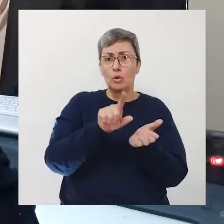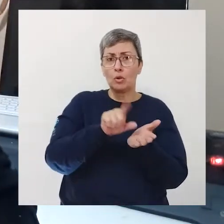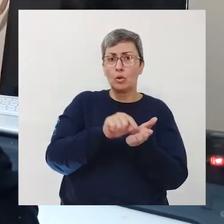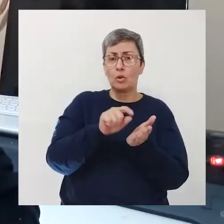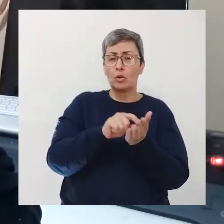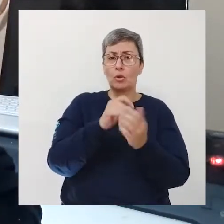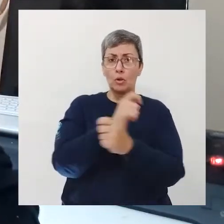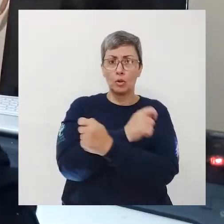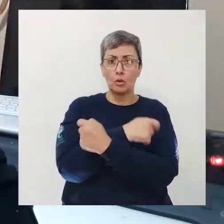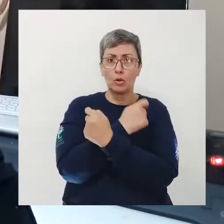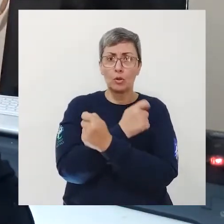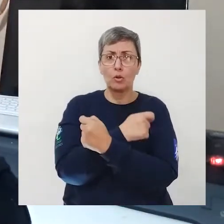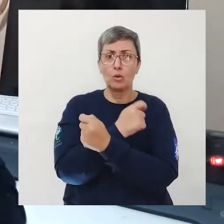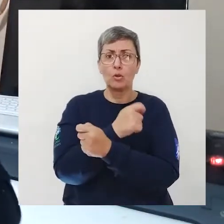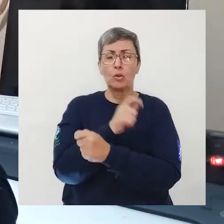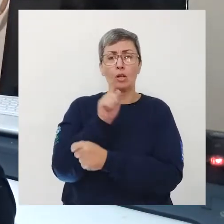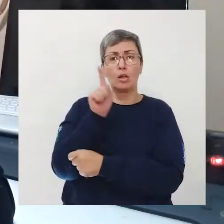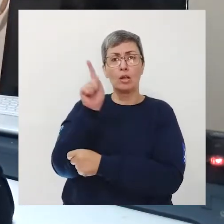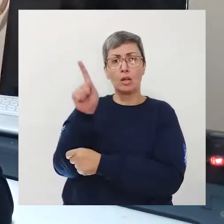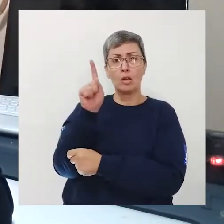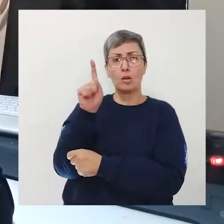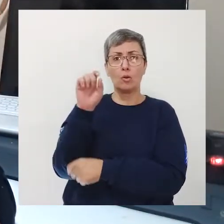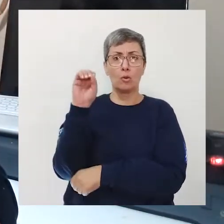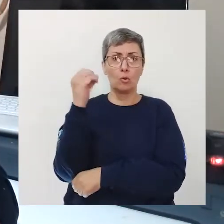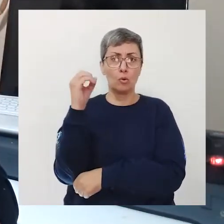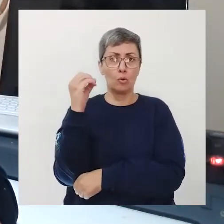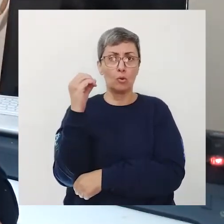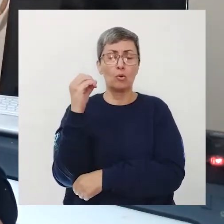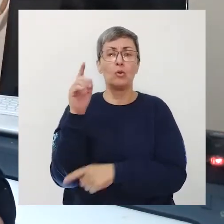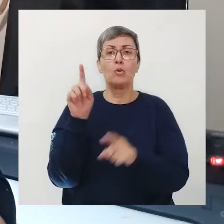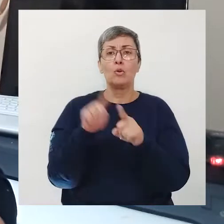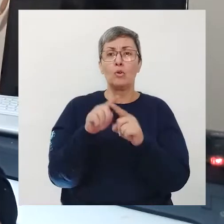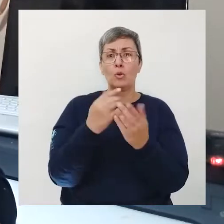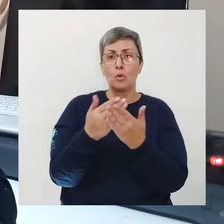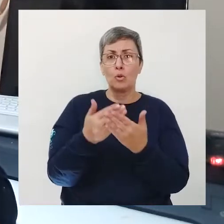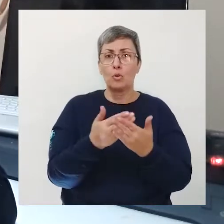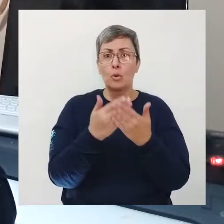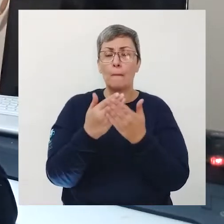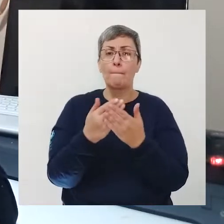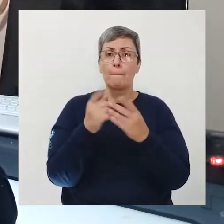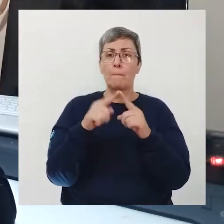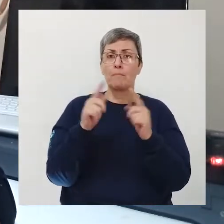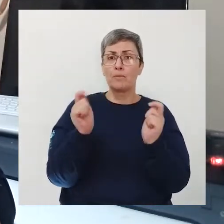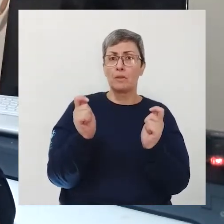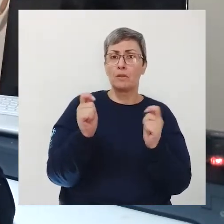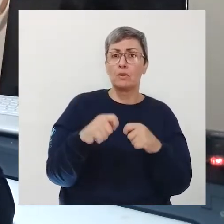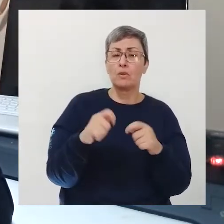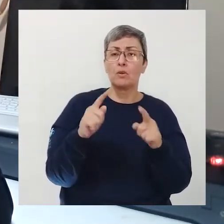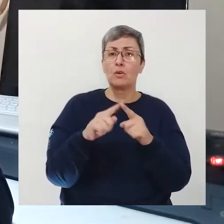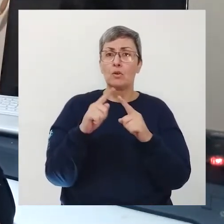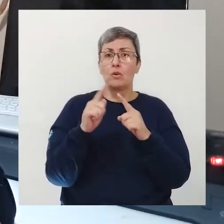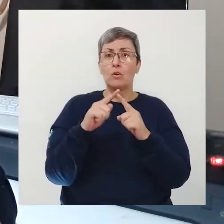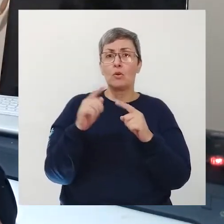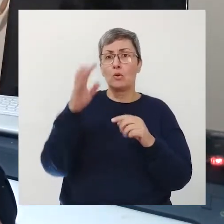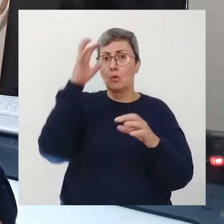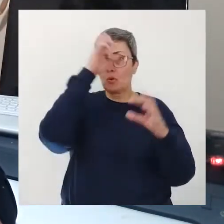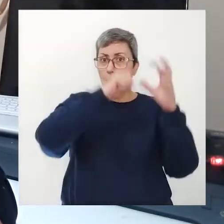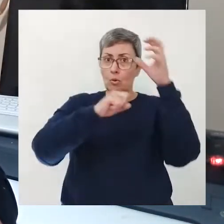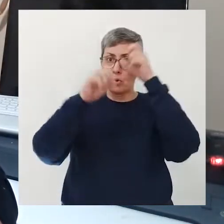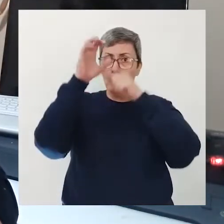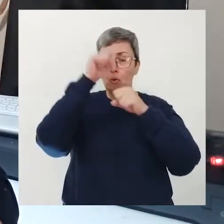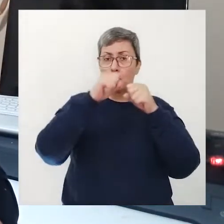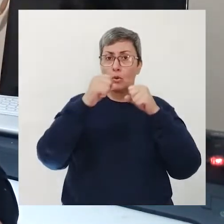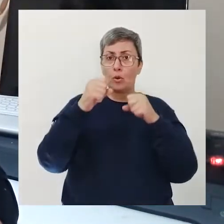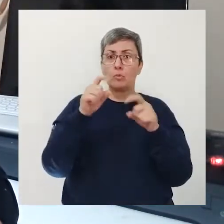Universidade Católica lá do Rio Grande do Sul Esse estudo foi feito sobre as habilidades cognitivas em